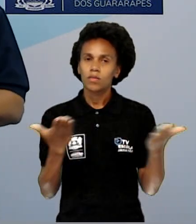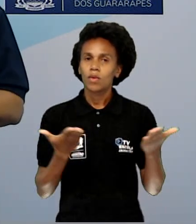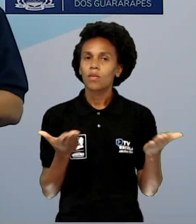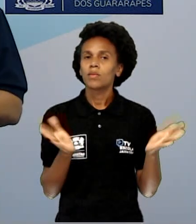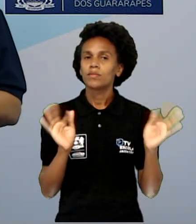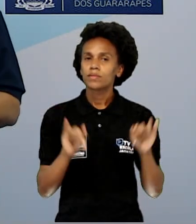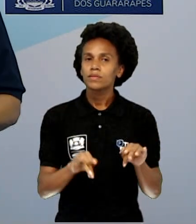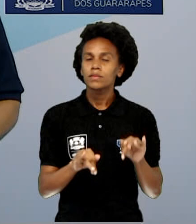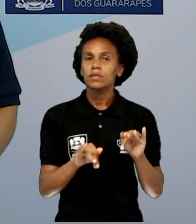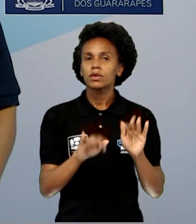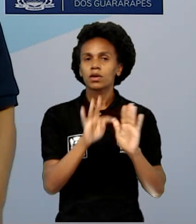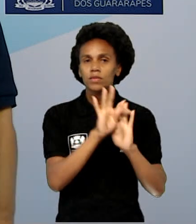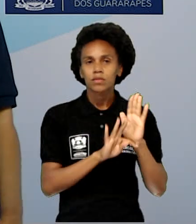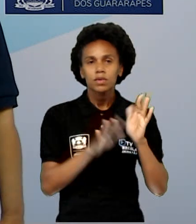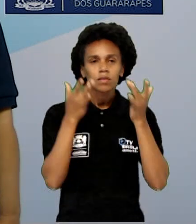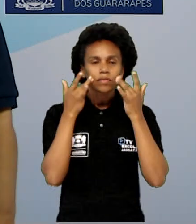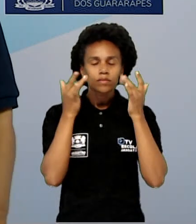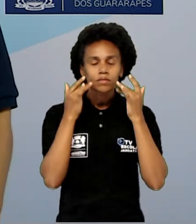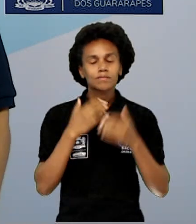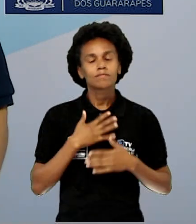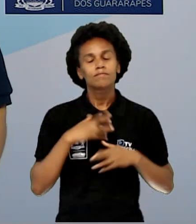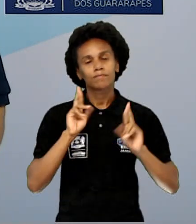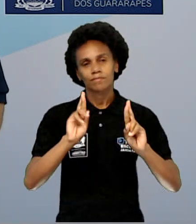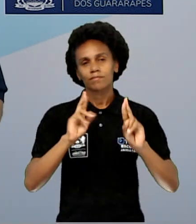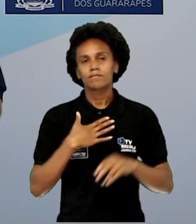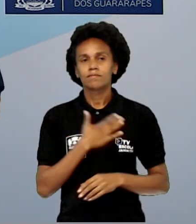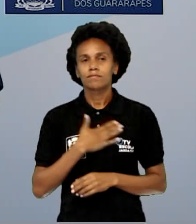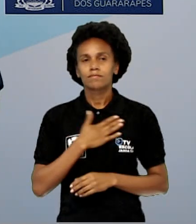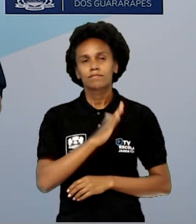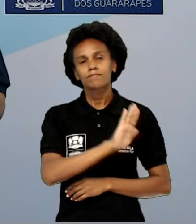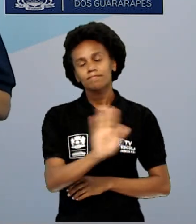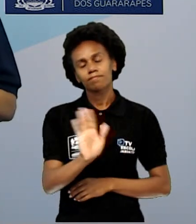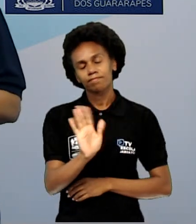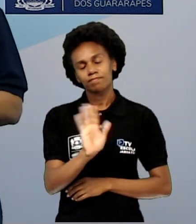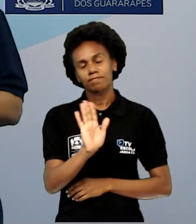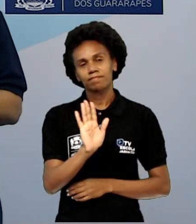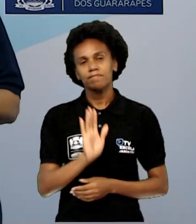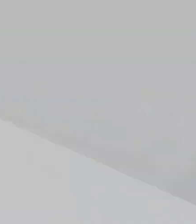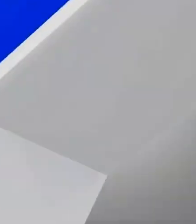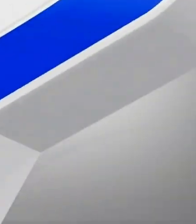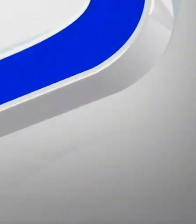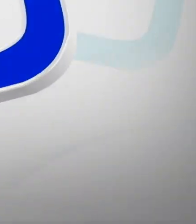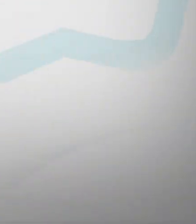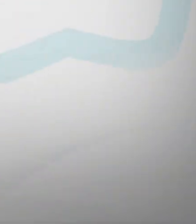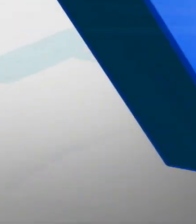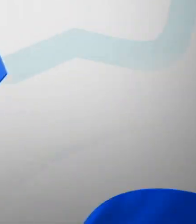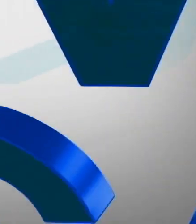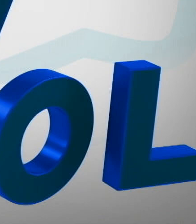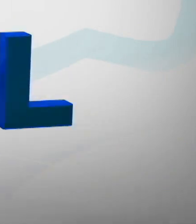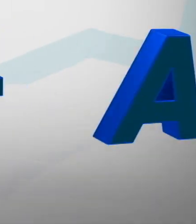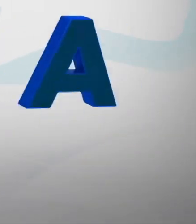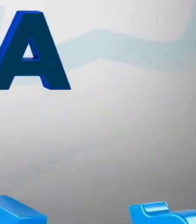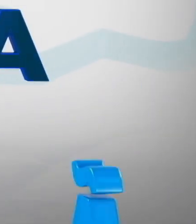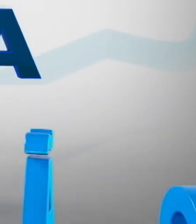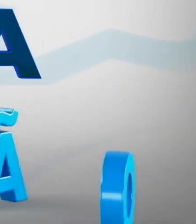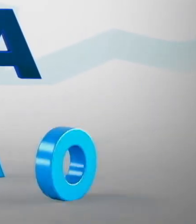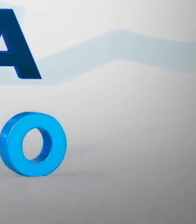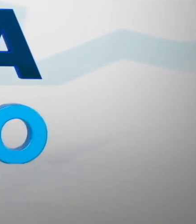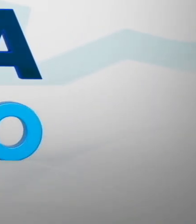gostado. Fiquem com Deus. Beijo no coração e até a próxima. Tchau. Tchau. Tchau.